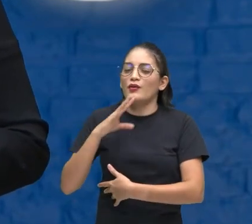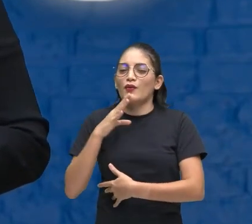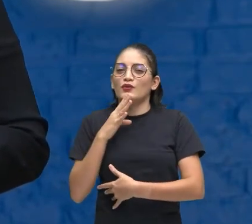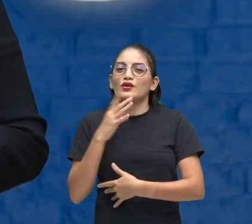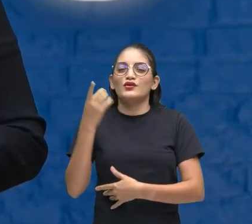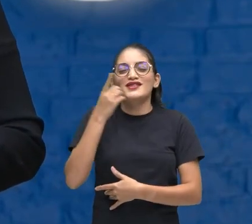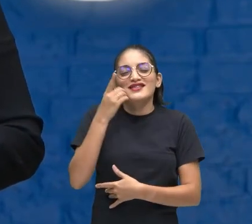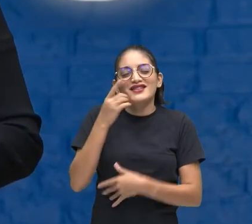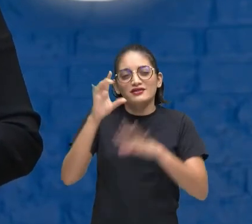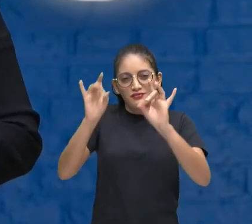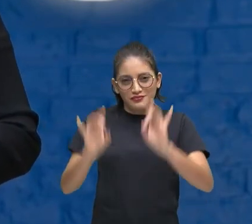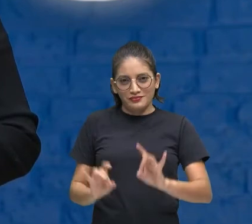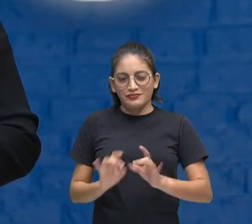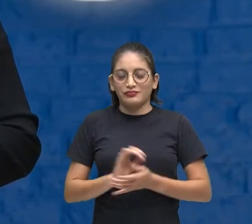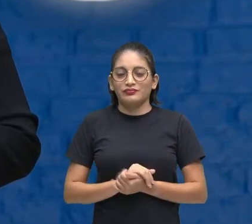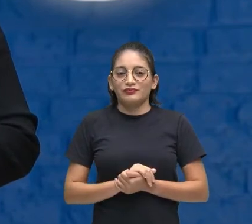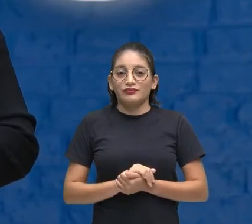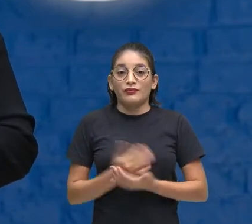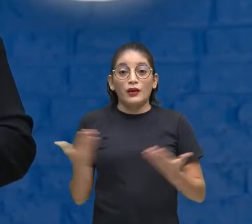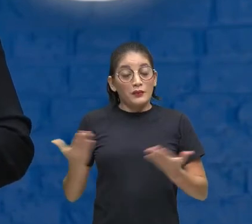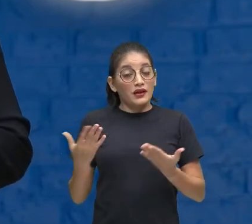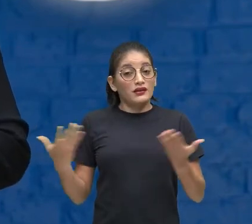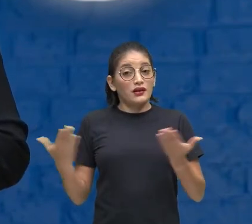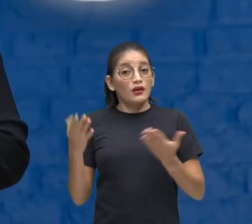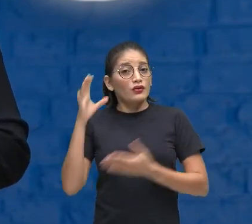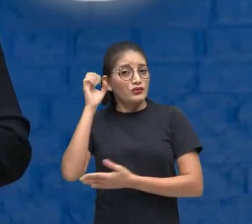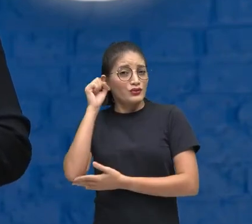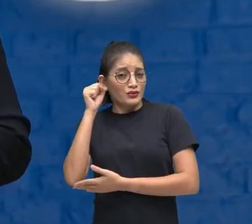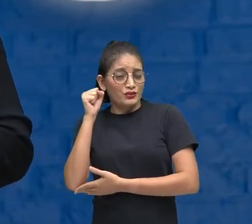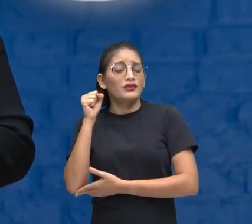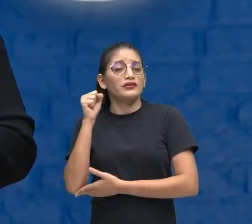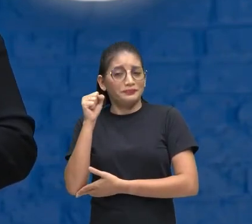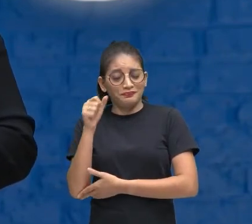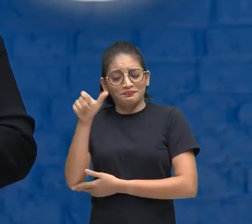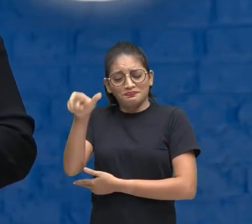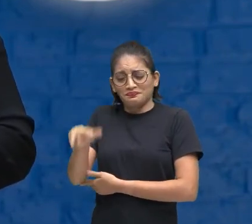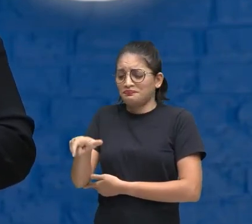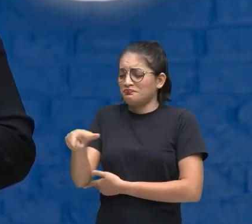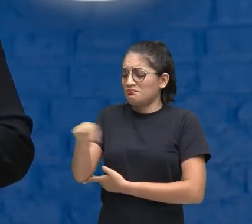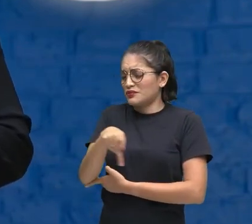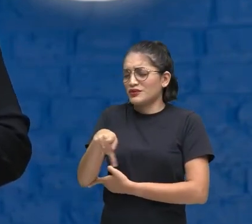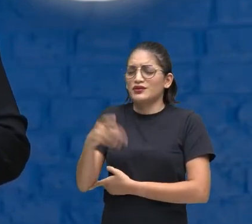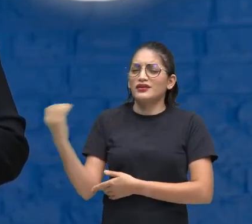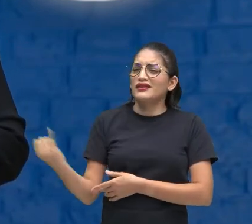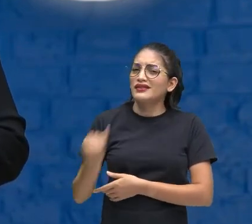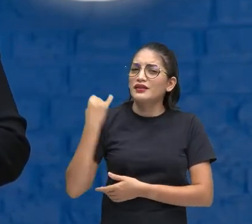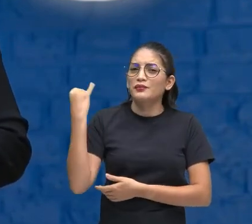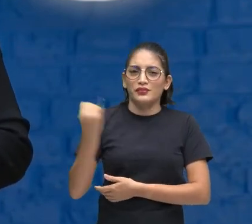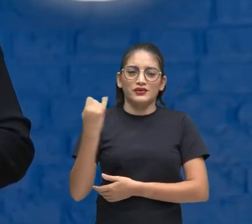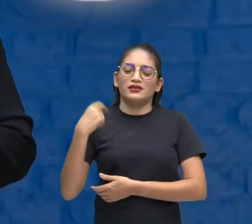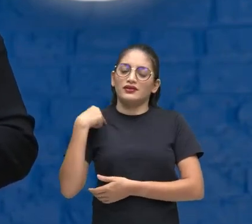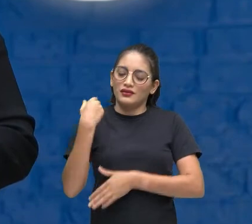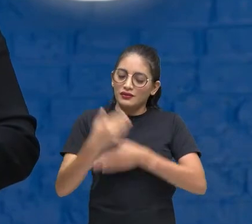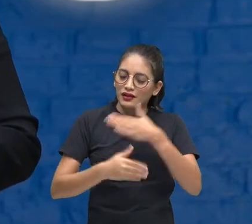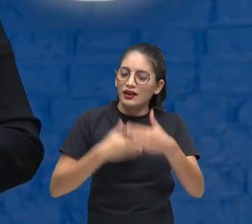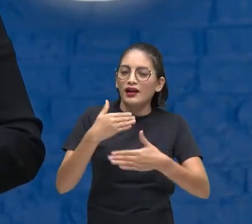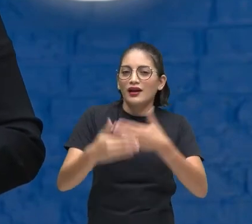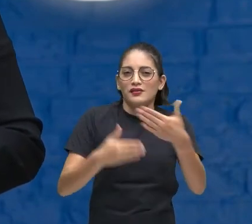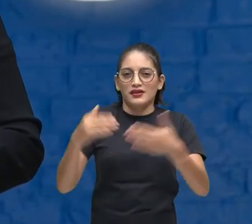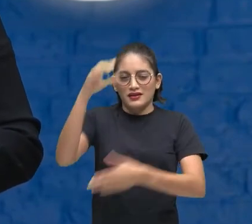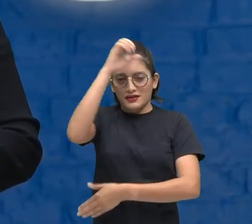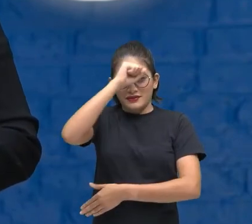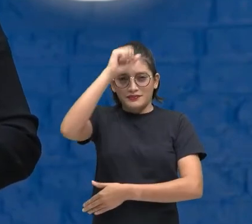data Mas nós vamos ouvir também essa figura Tão importante Tão fundamental No nosso processo de